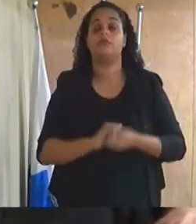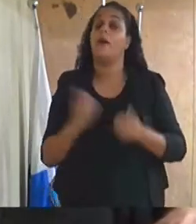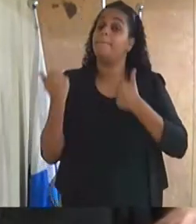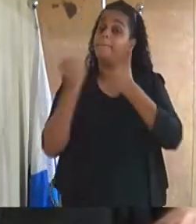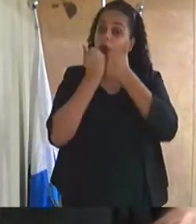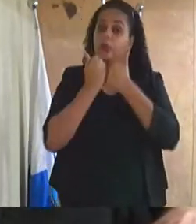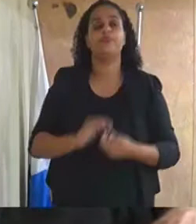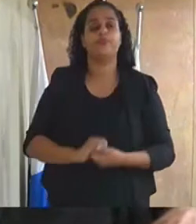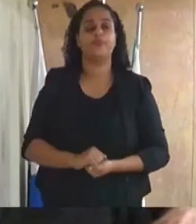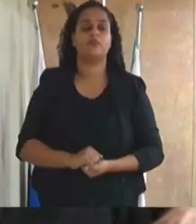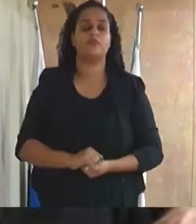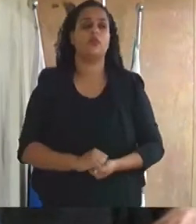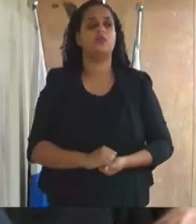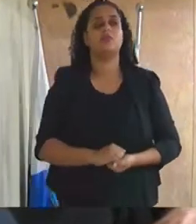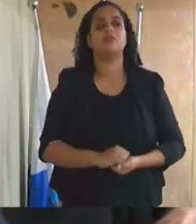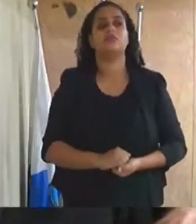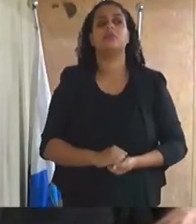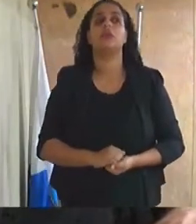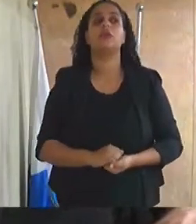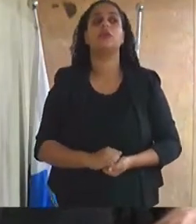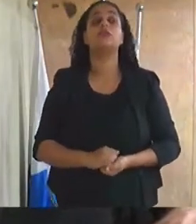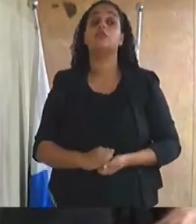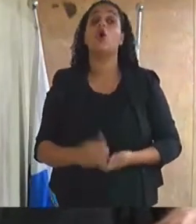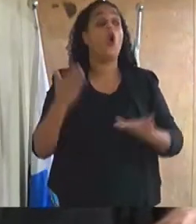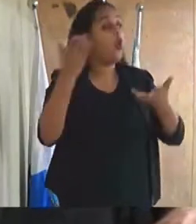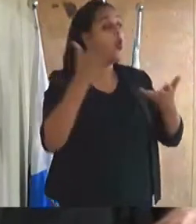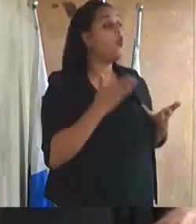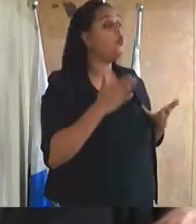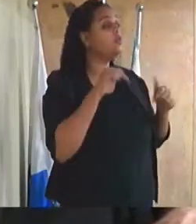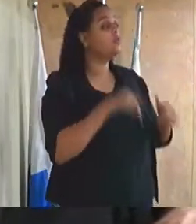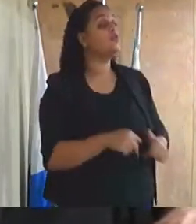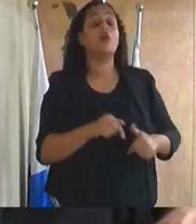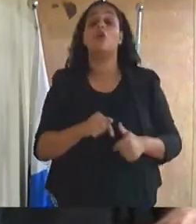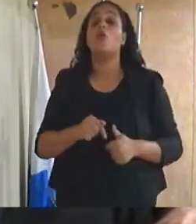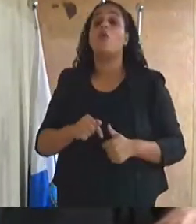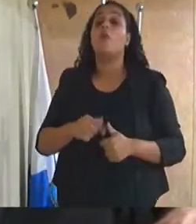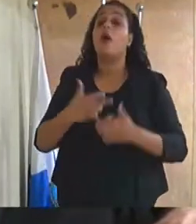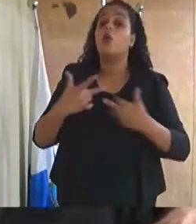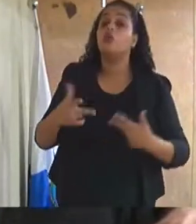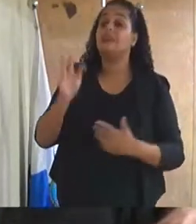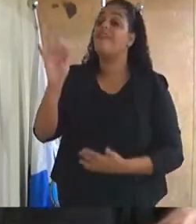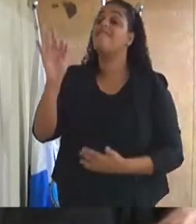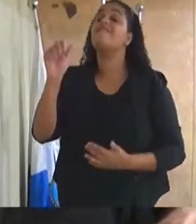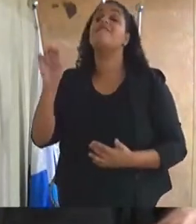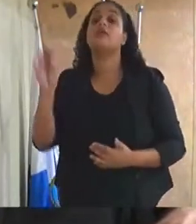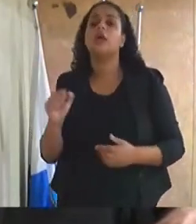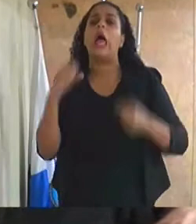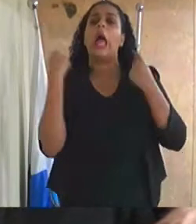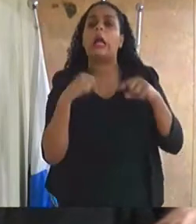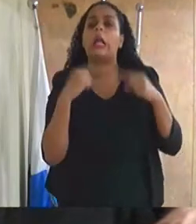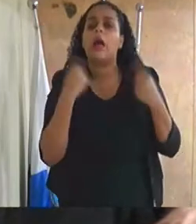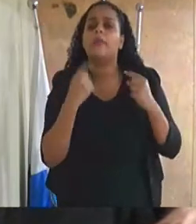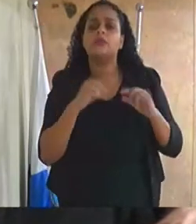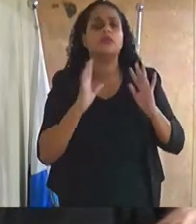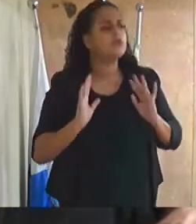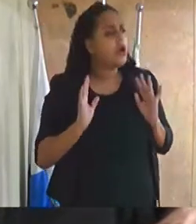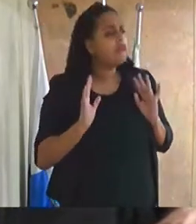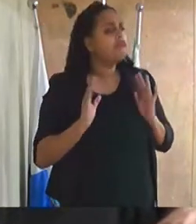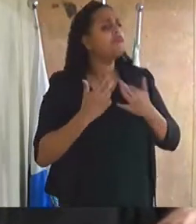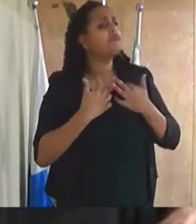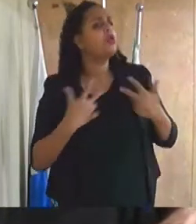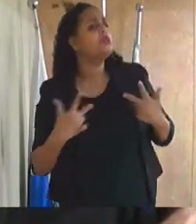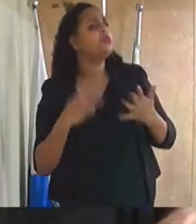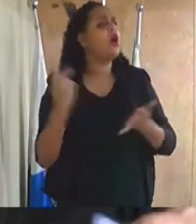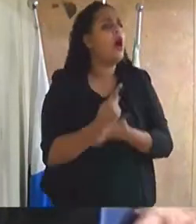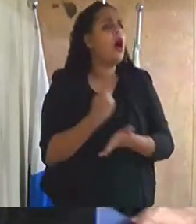não se trouxe até hoje nenhum fato nenhuma denúncia de nenhuma irregularidade